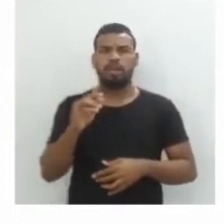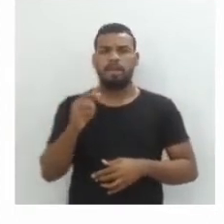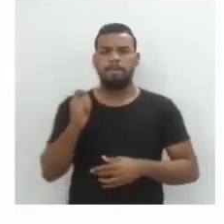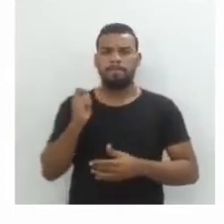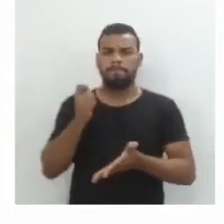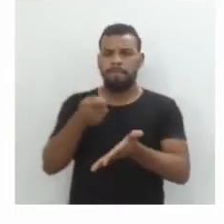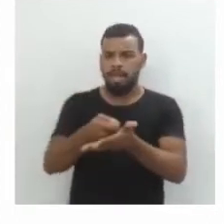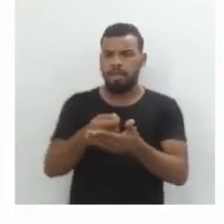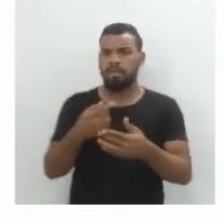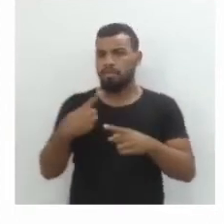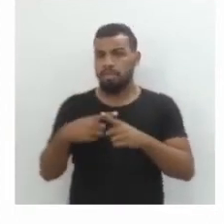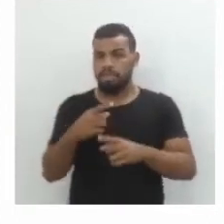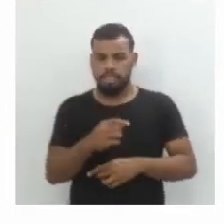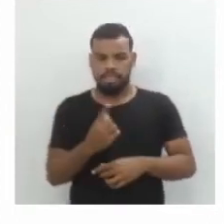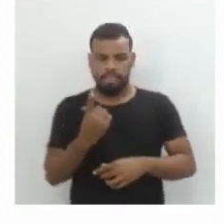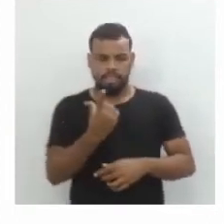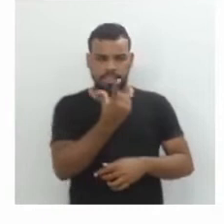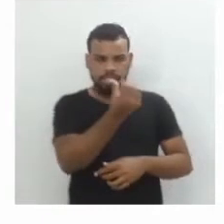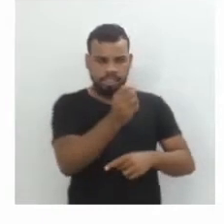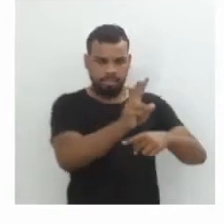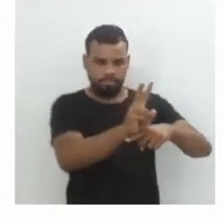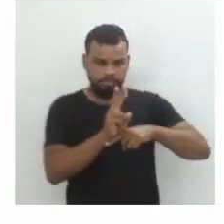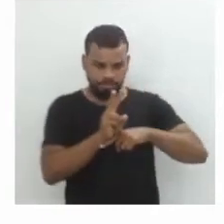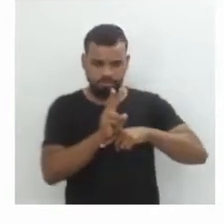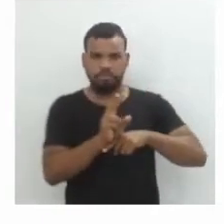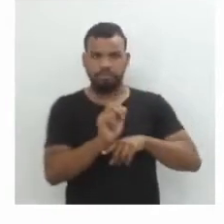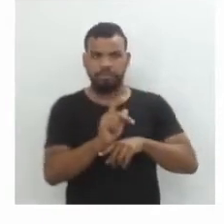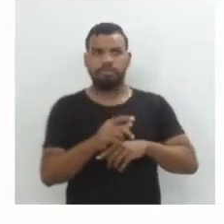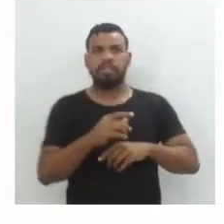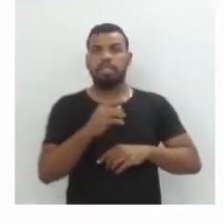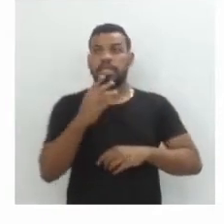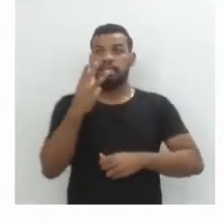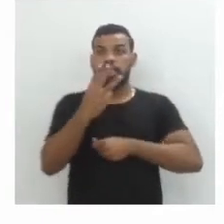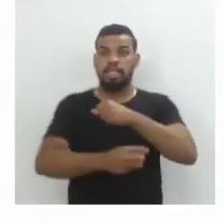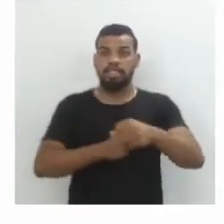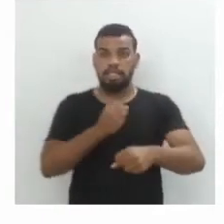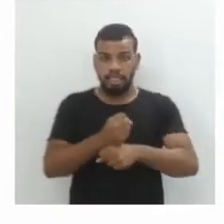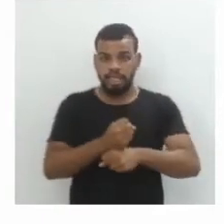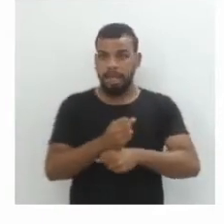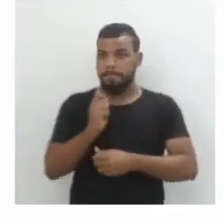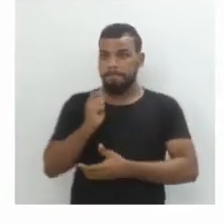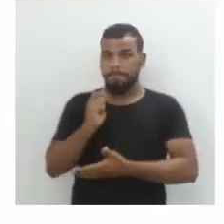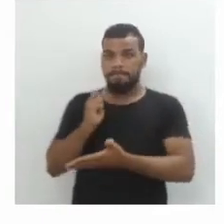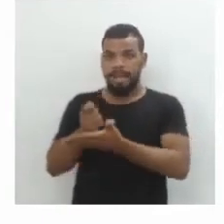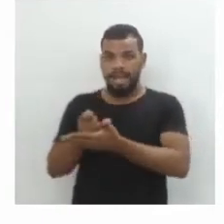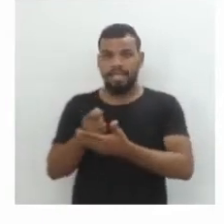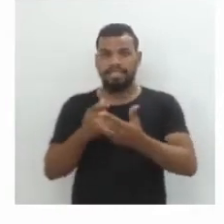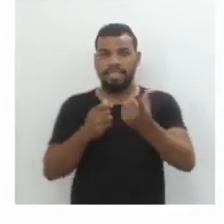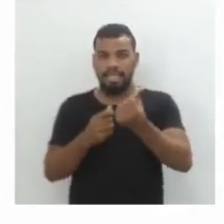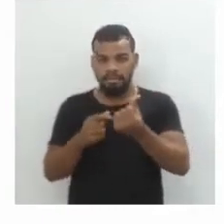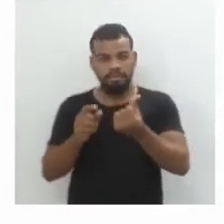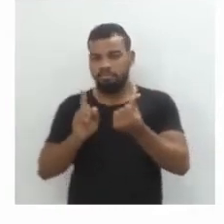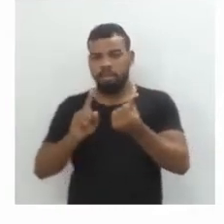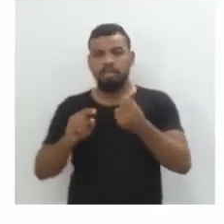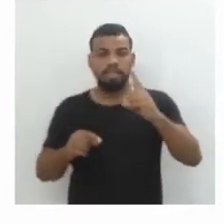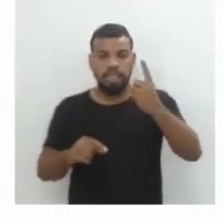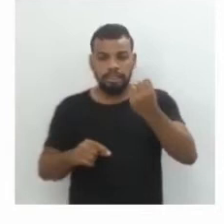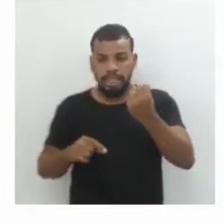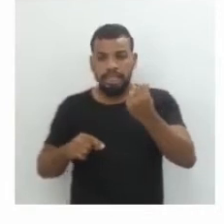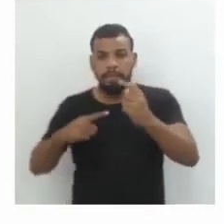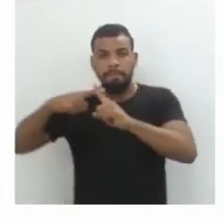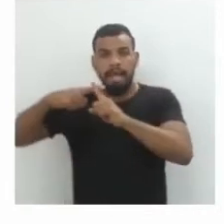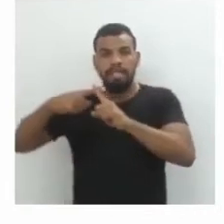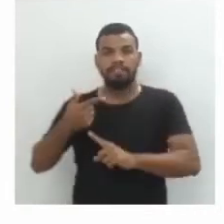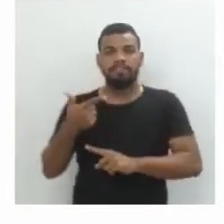pagar, porque se ela pegou R$16.000,00, depois de 3 anos, ela não vai pagar R$16.000,00. Ela vai pagar um valor a mais. Então